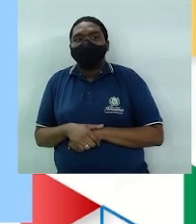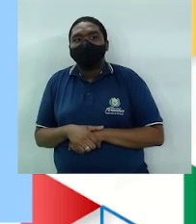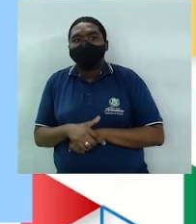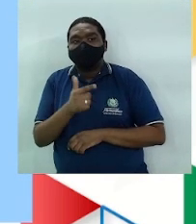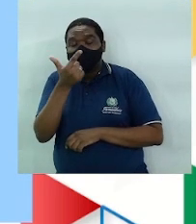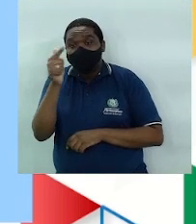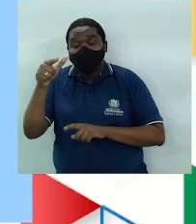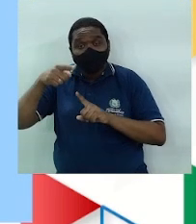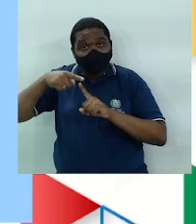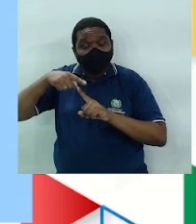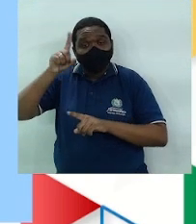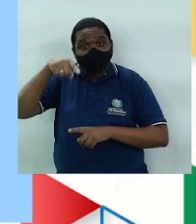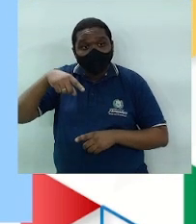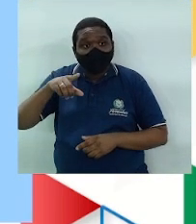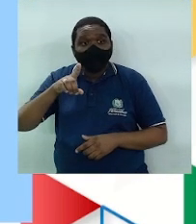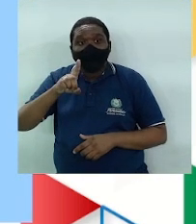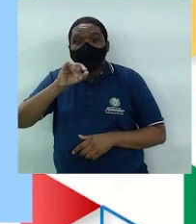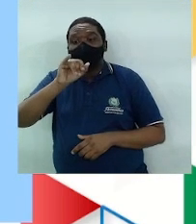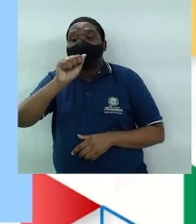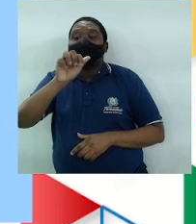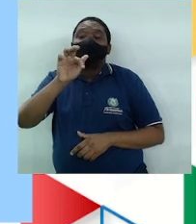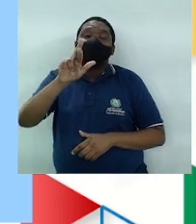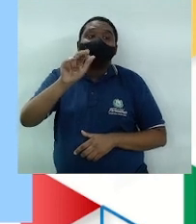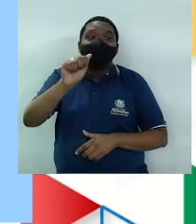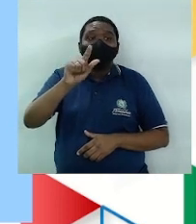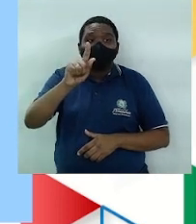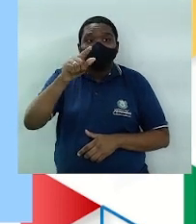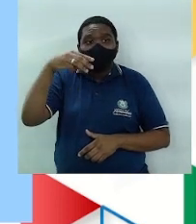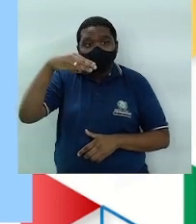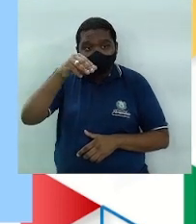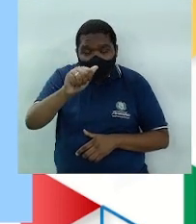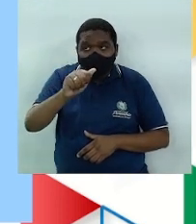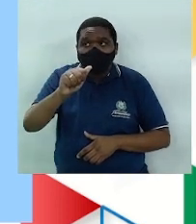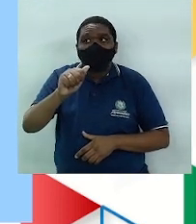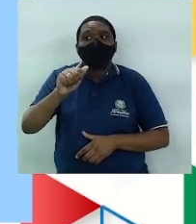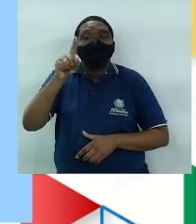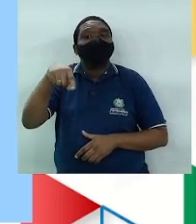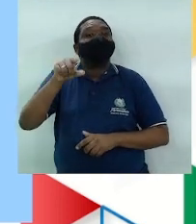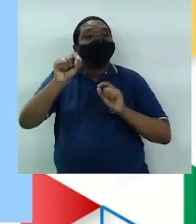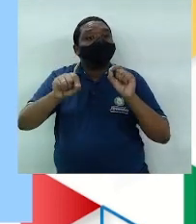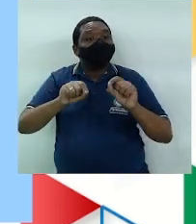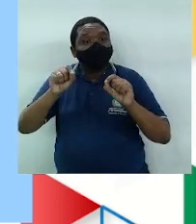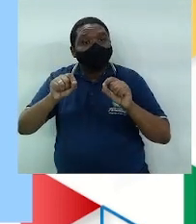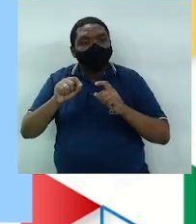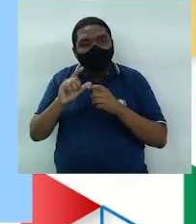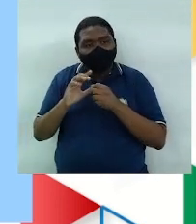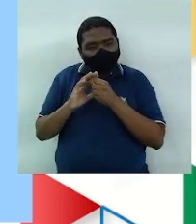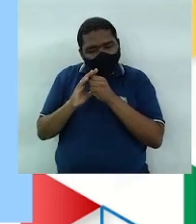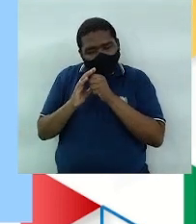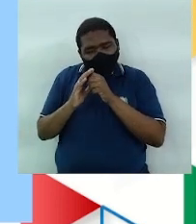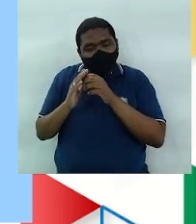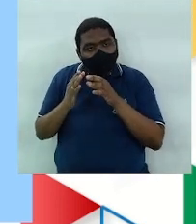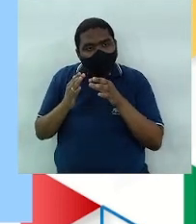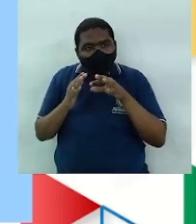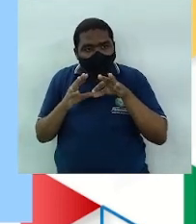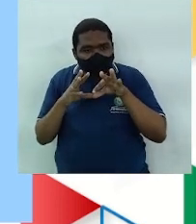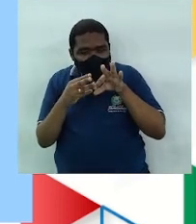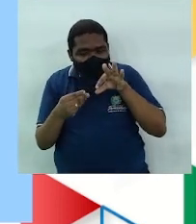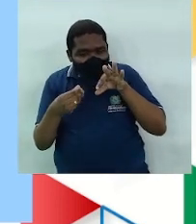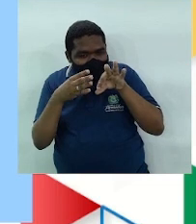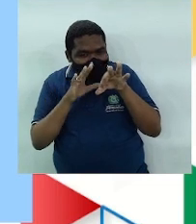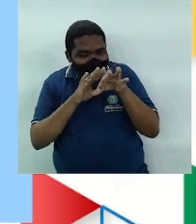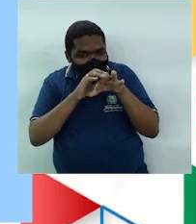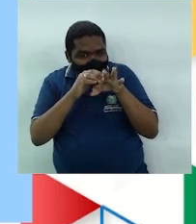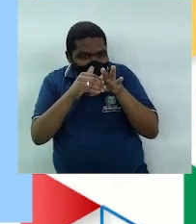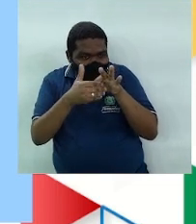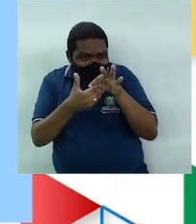Outro meio é o diafragma. Vamos lá, na tela. O diafragma é uma capinha de silicone ou látex macia e